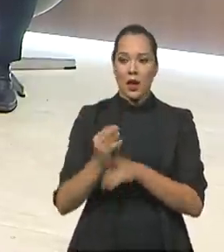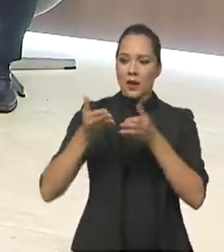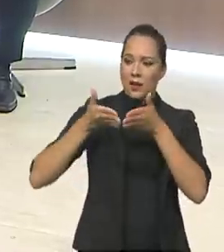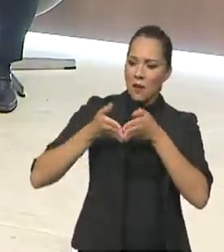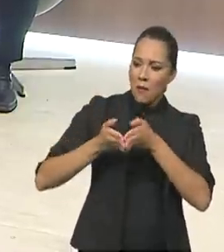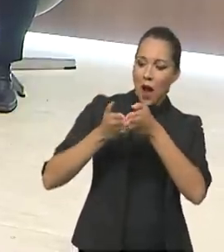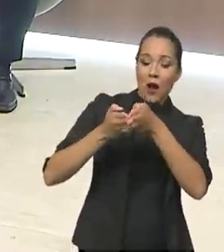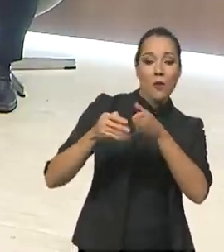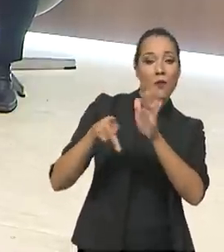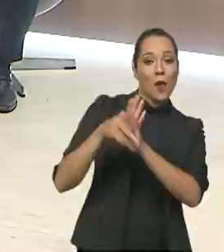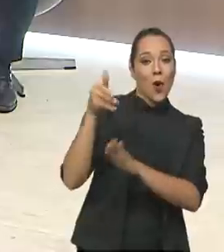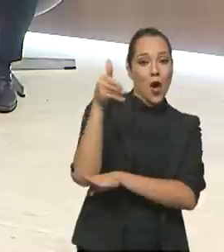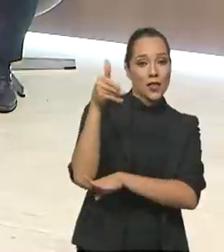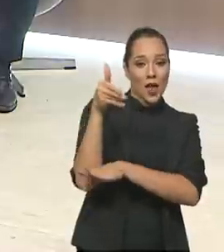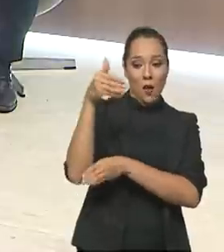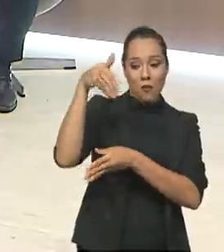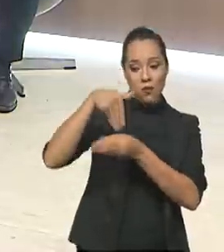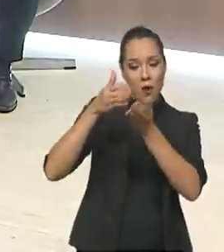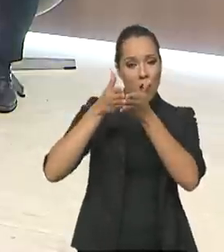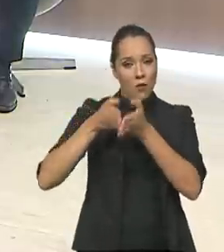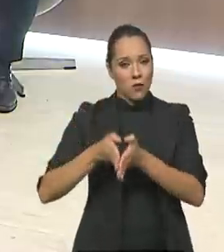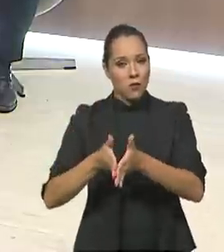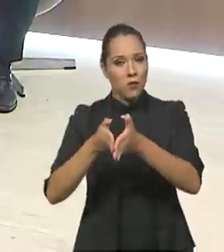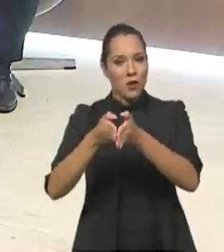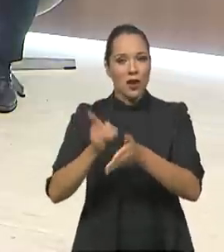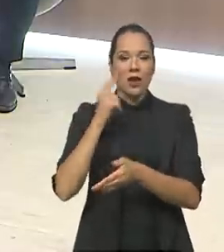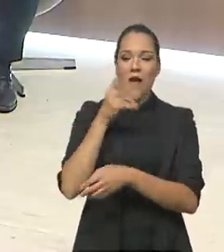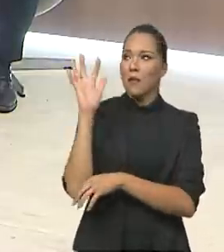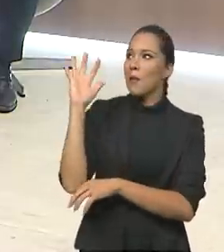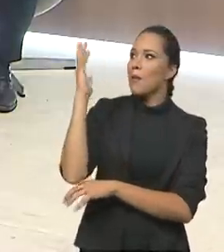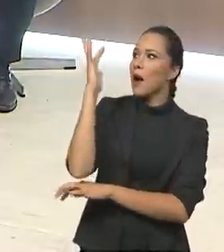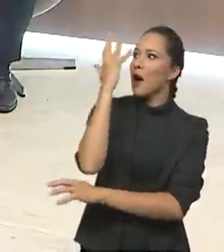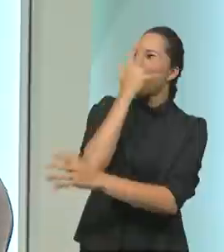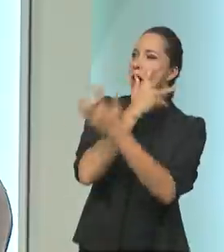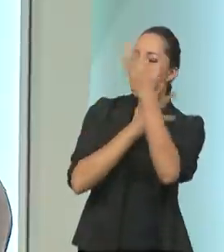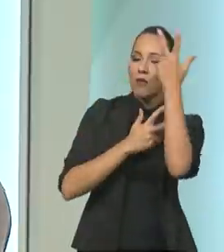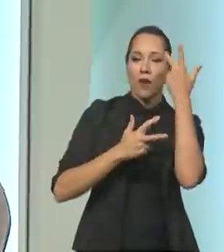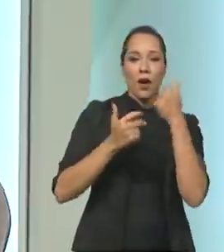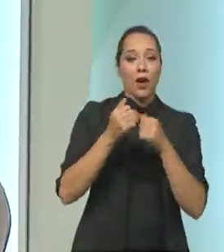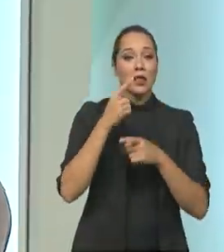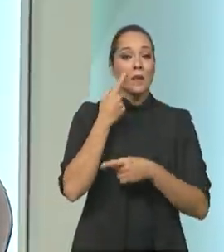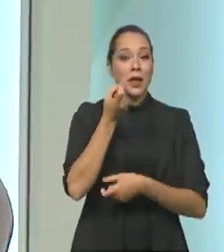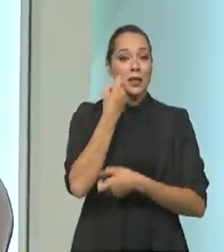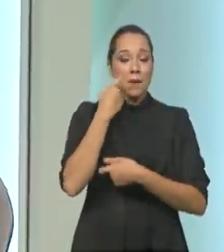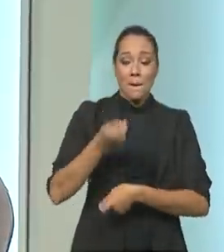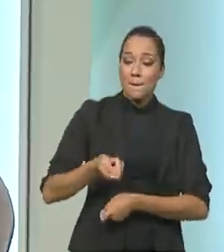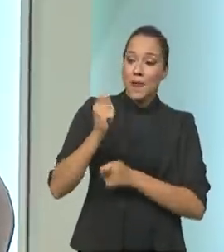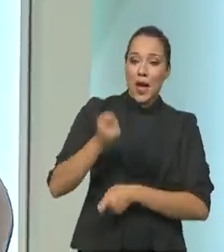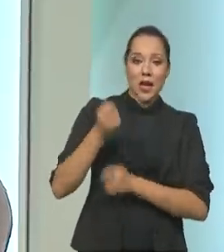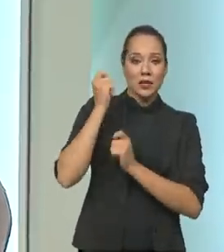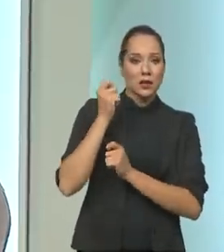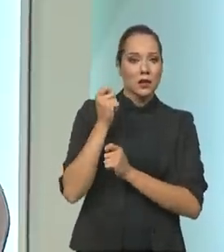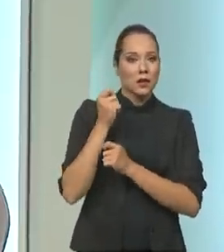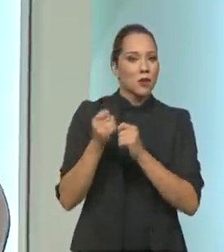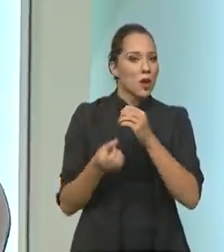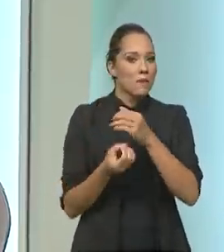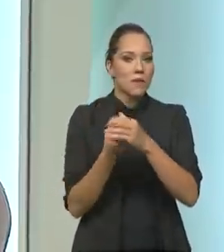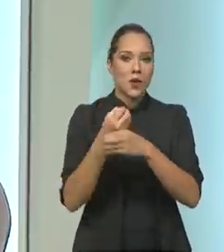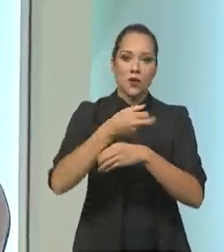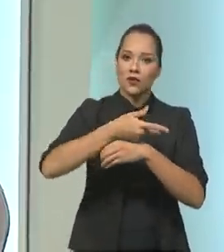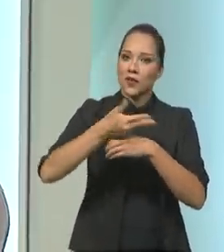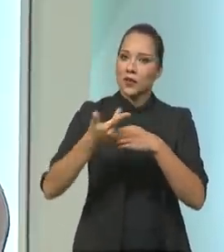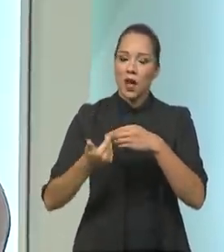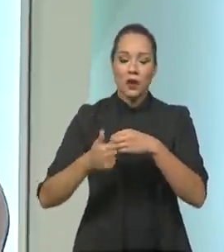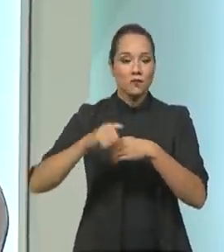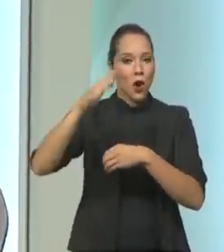maravilhosos, com várias opções de contemplação, de fauna, pesca esportiva, porque nós temos a maior biodiversidade do planeta estar no